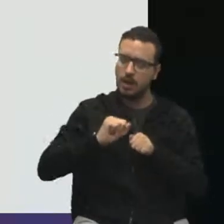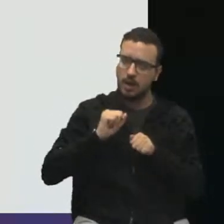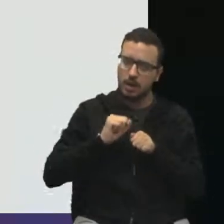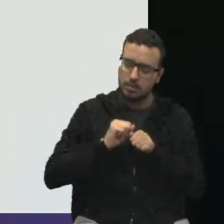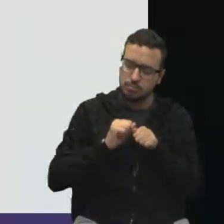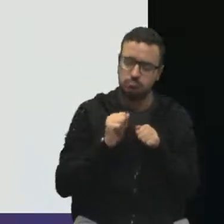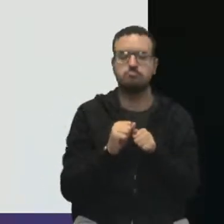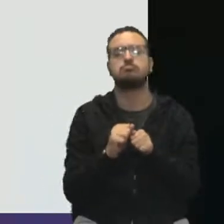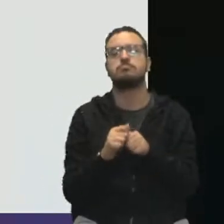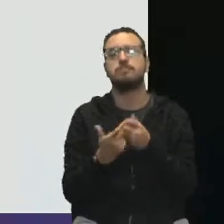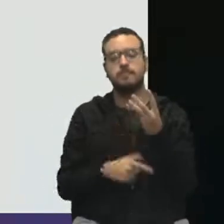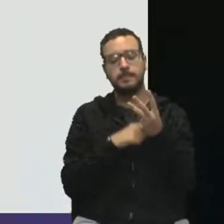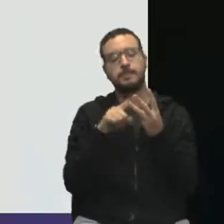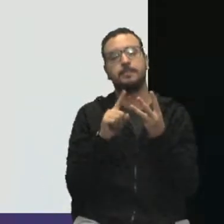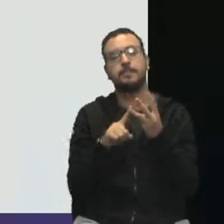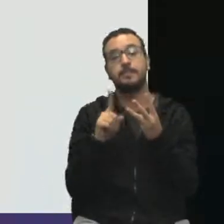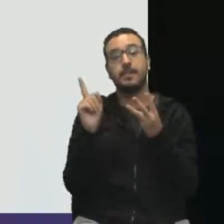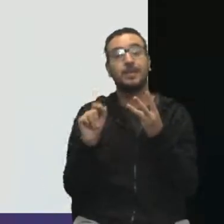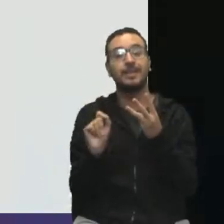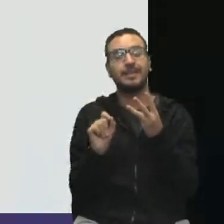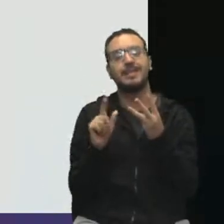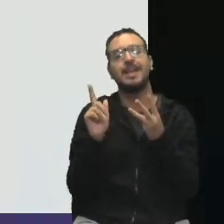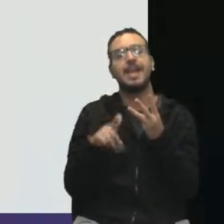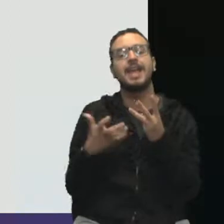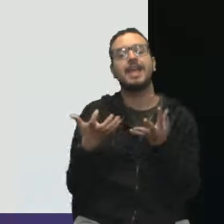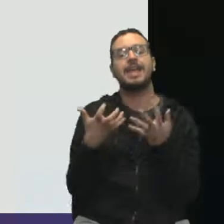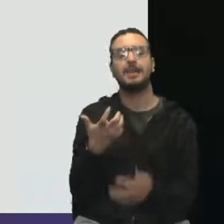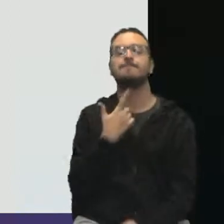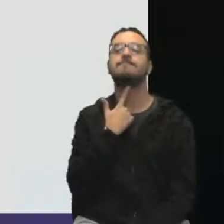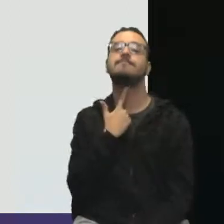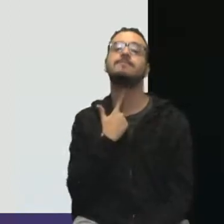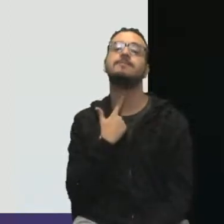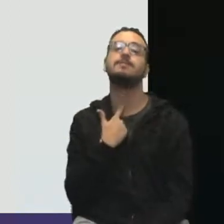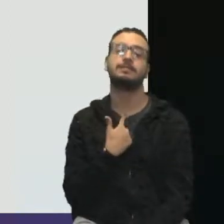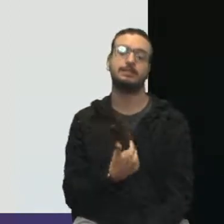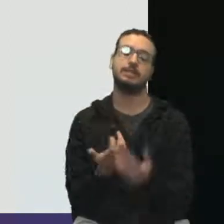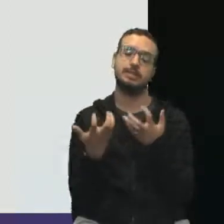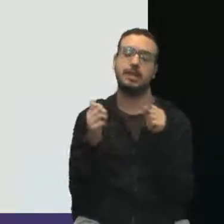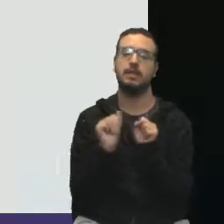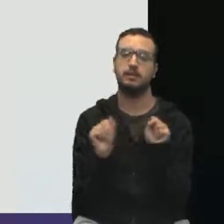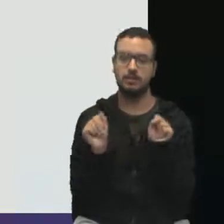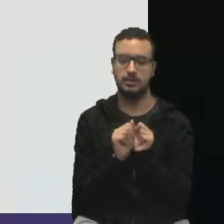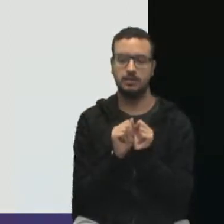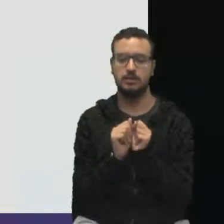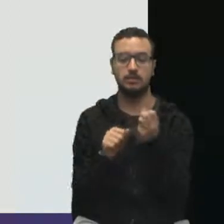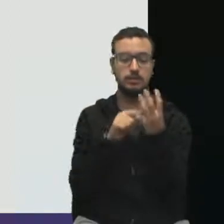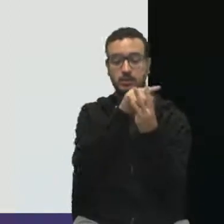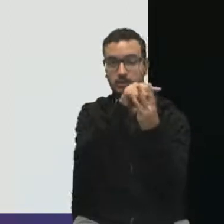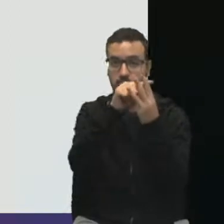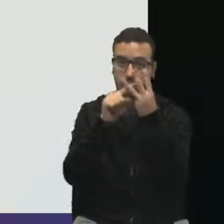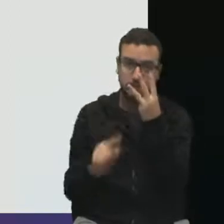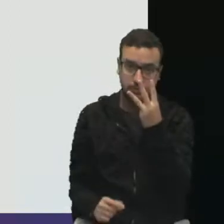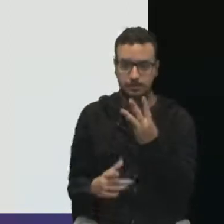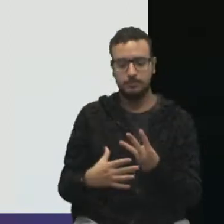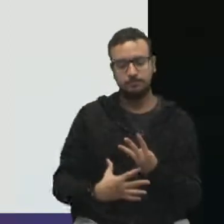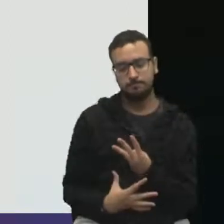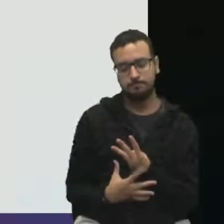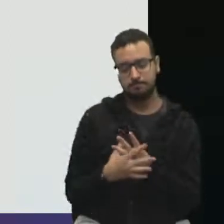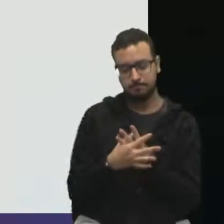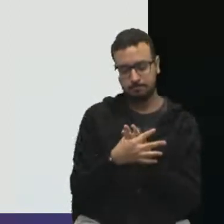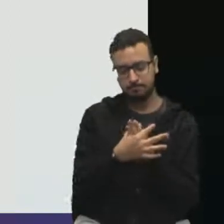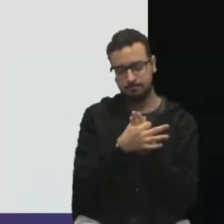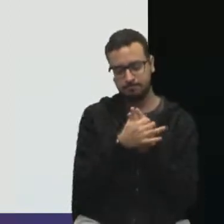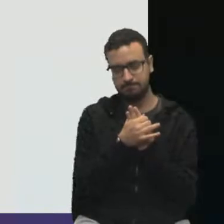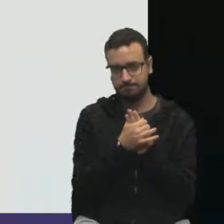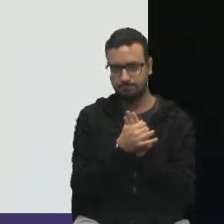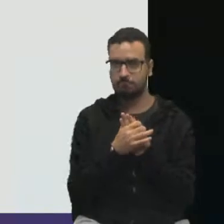o seu conhecimento. E a atitude é o querer fazer. Esses três elementos compõem o que a gente chama,